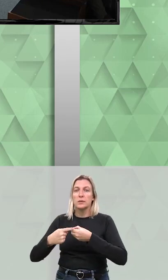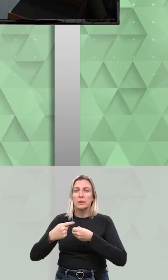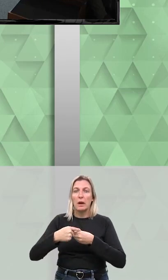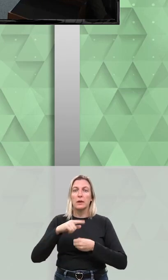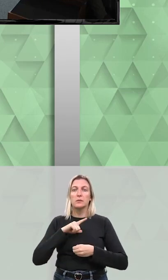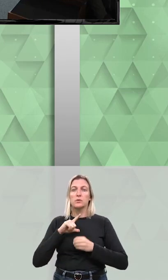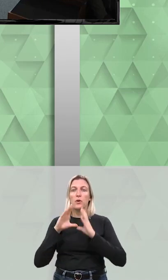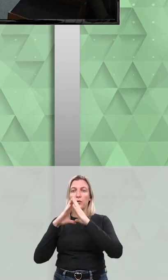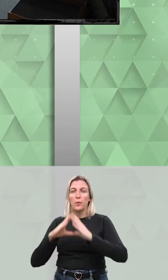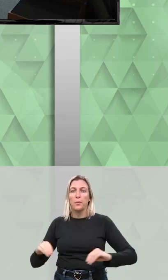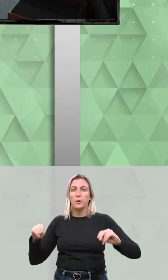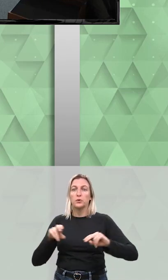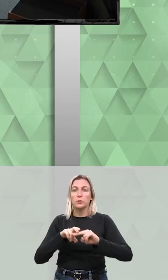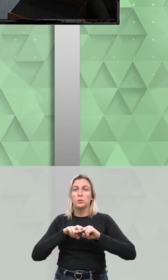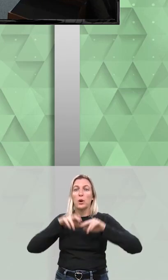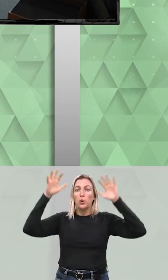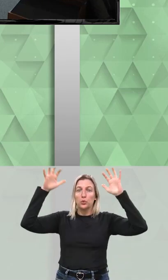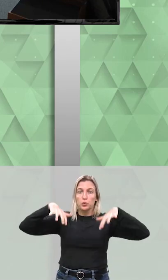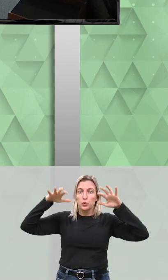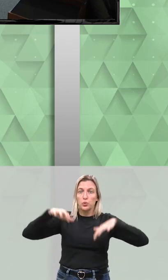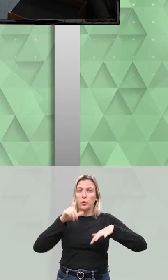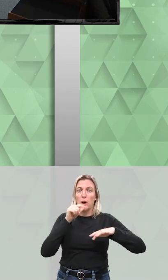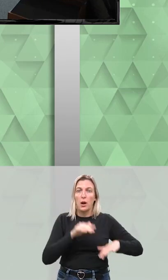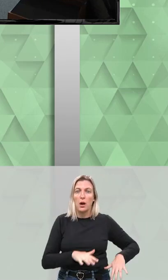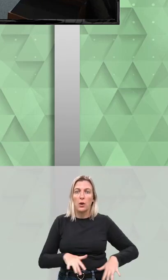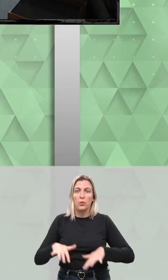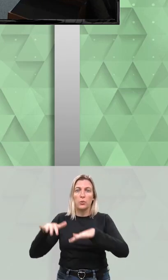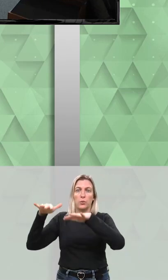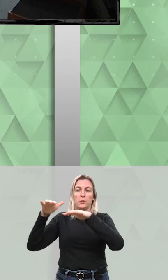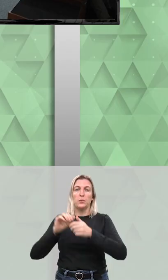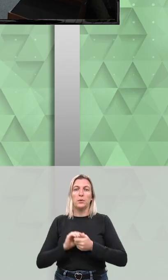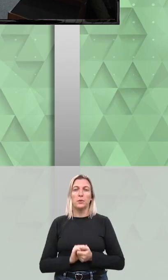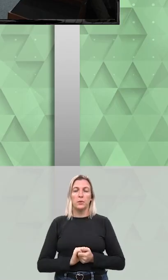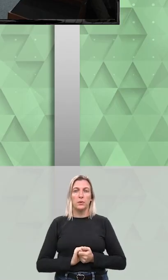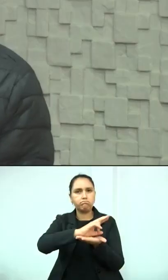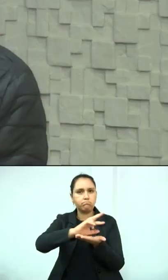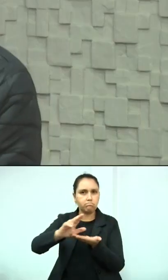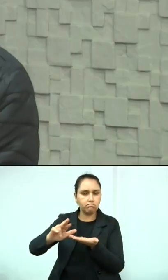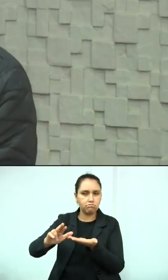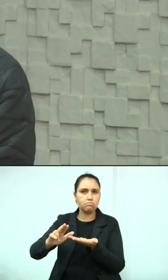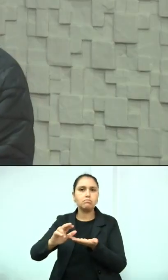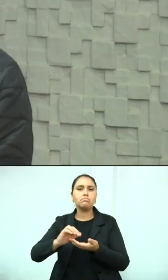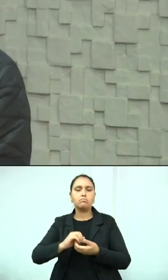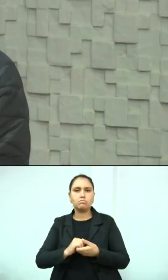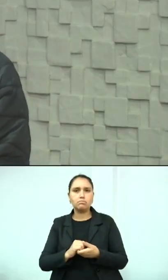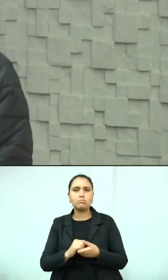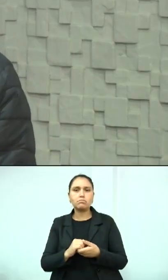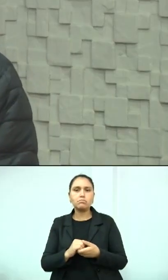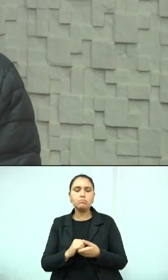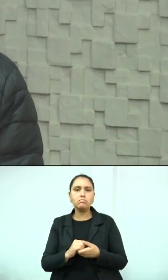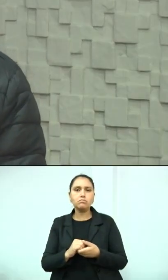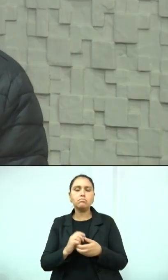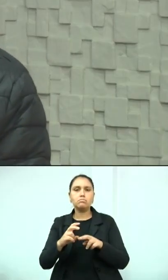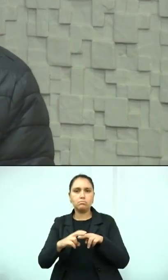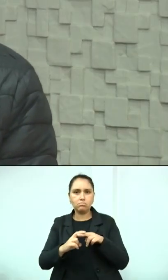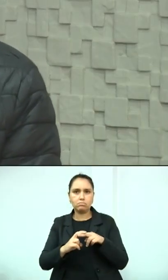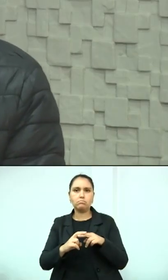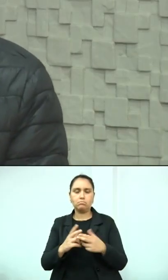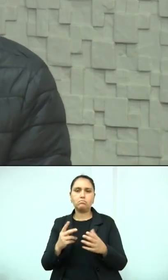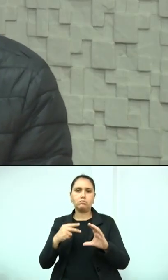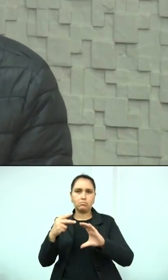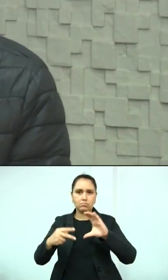auxílio aos municípios afetados pelas catástrofes naturais no Estado. Nós estamos autorizando aqui neste Parlamento